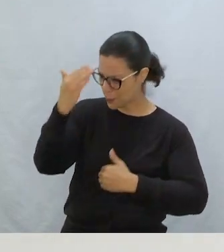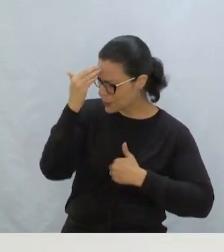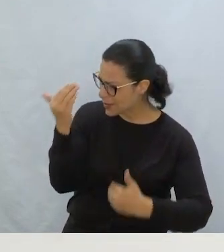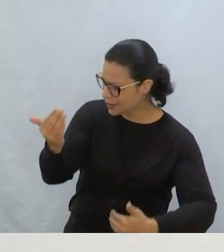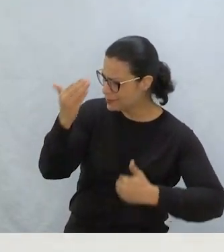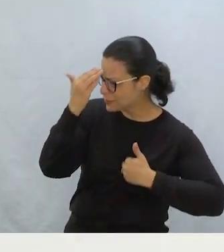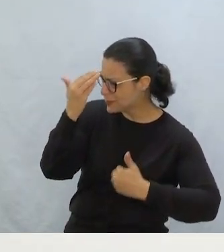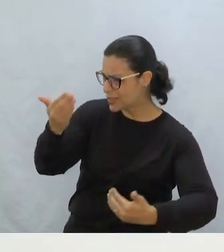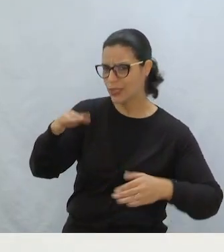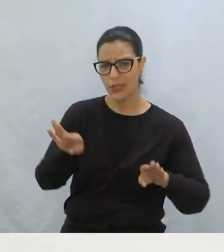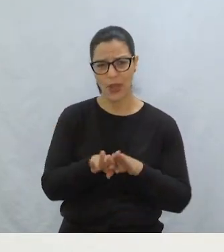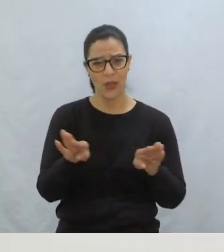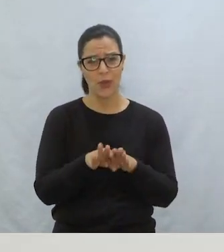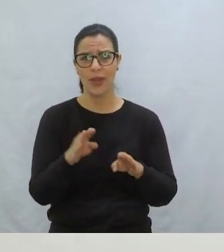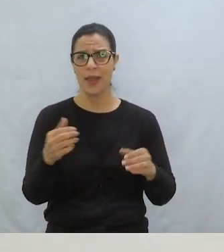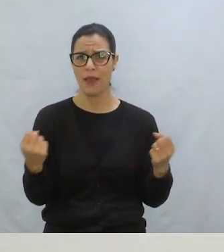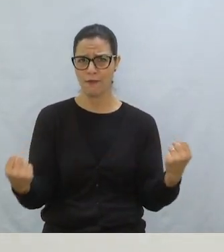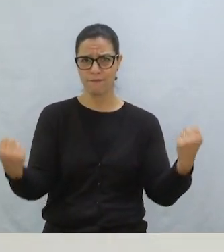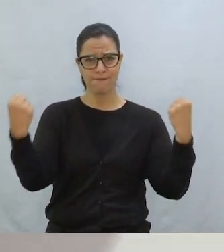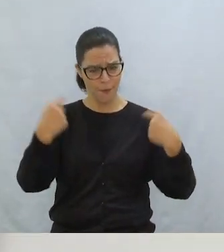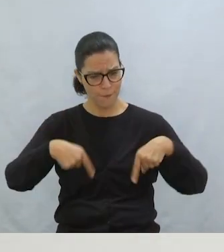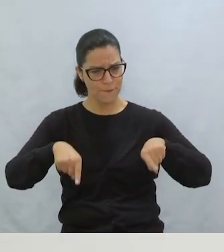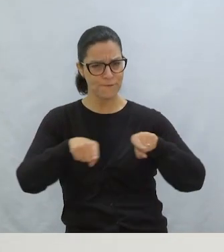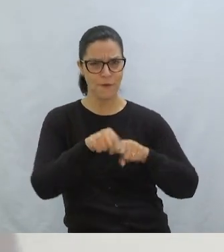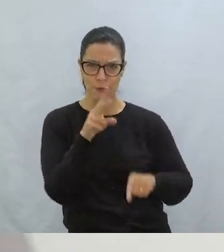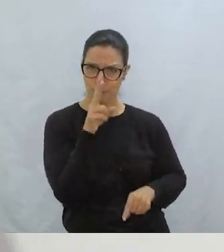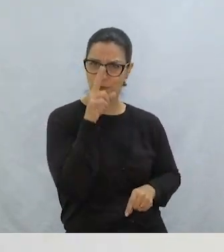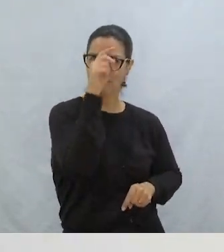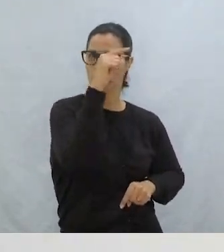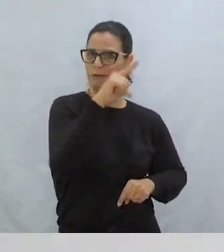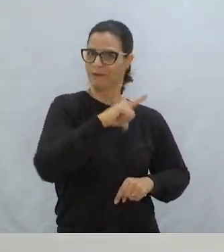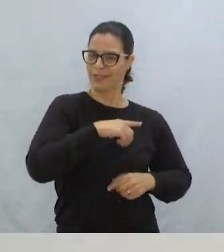Muito obrigada Estou me sentindo revigorado